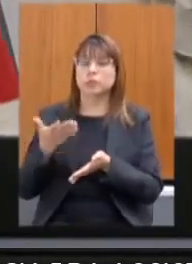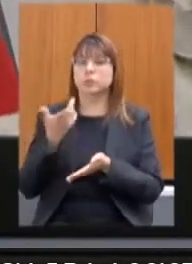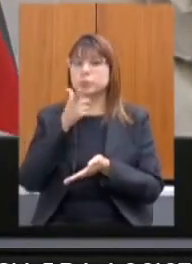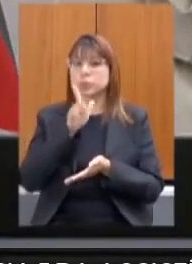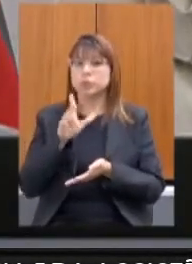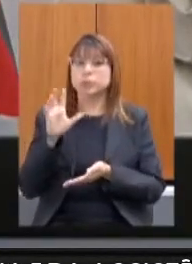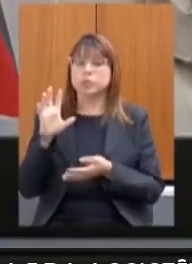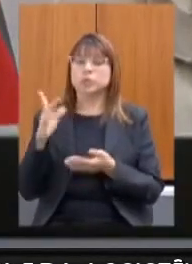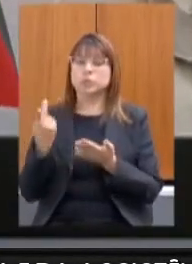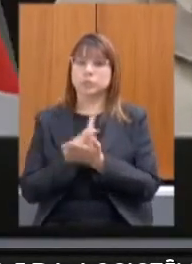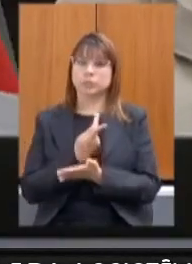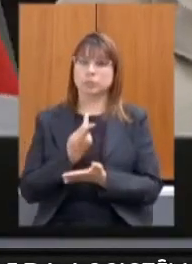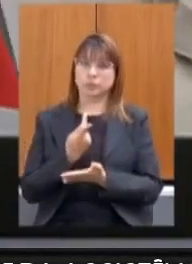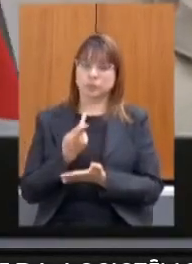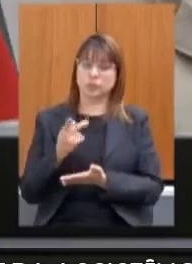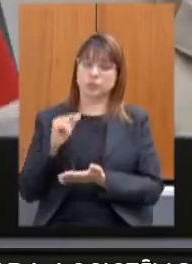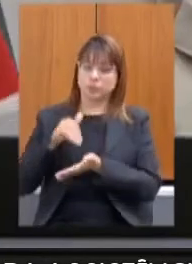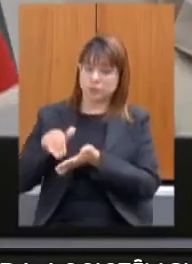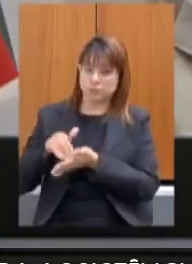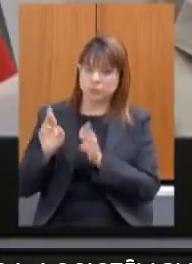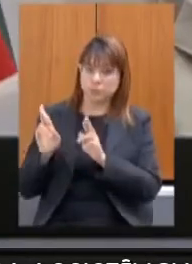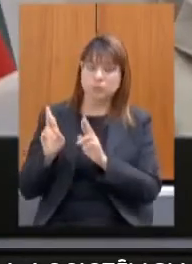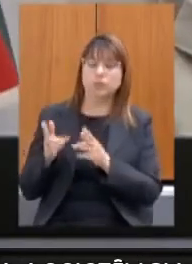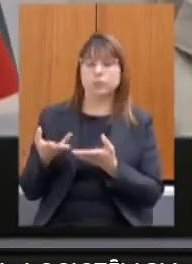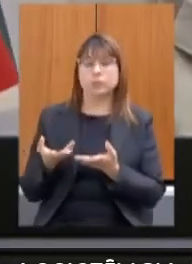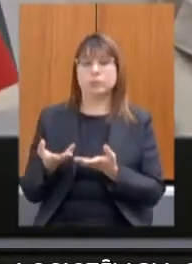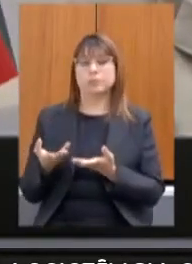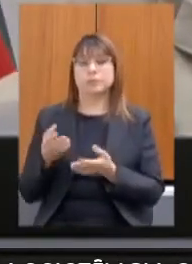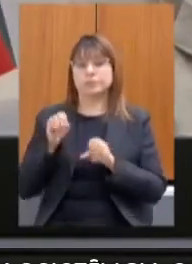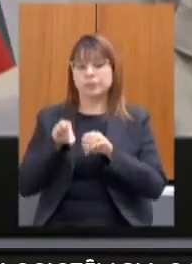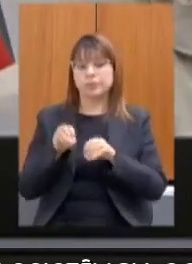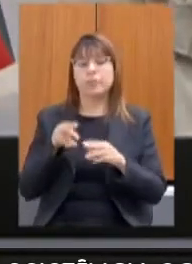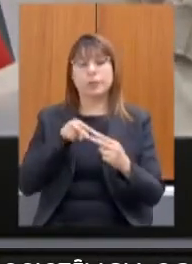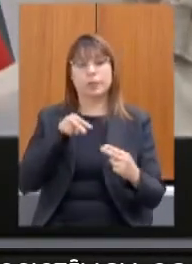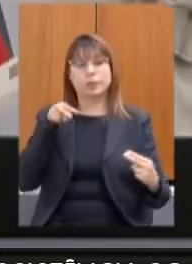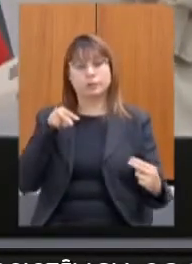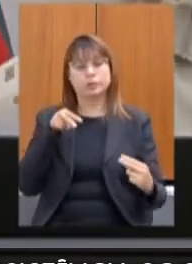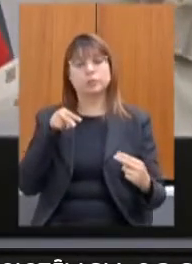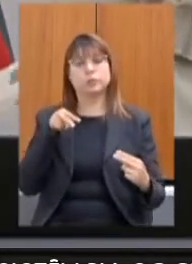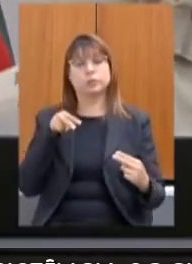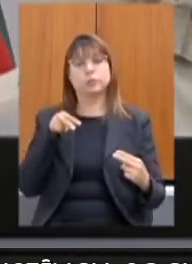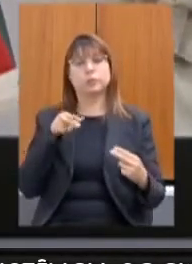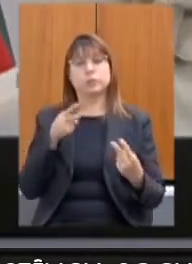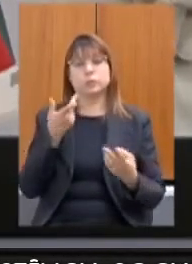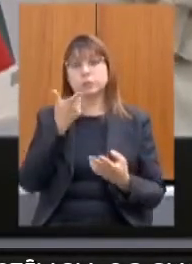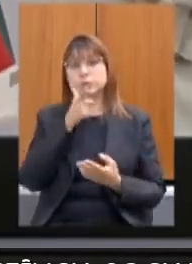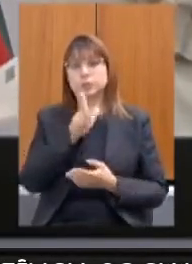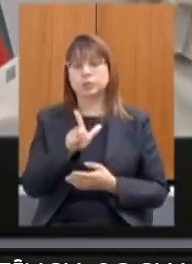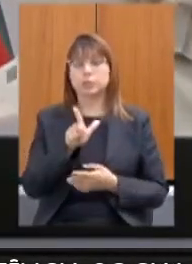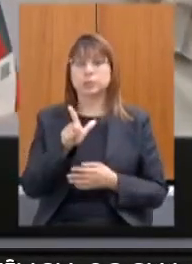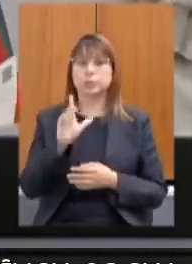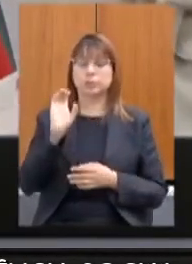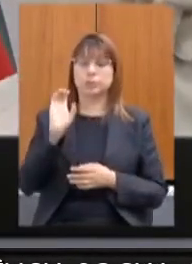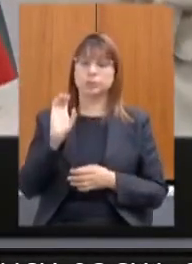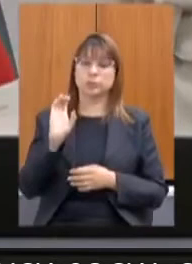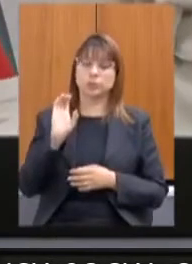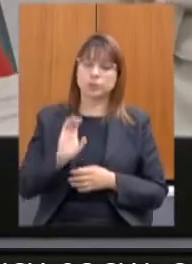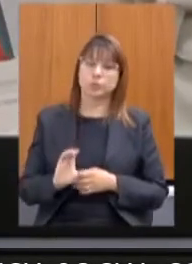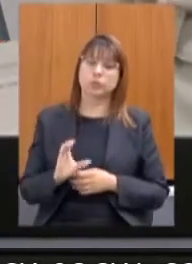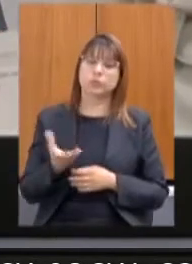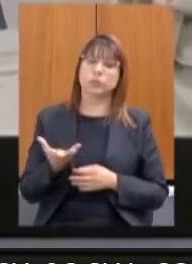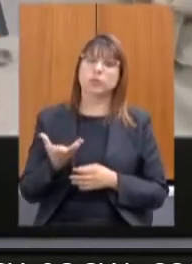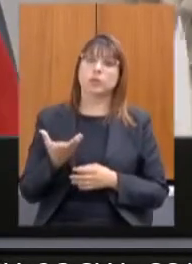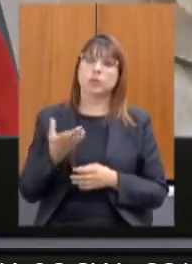realizada por parte desta pasta um módulo de ensino à distância EAD para promoção dos conselhos municipais de política sobre